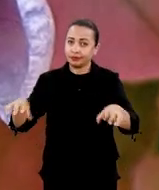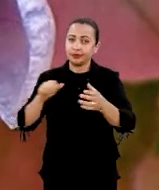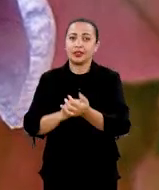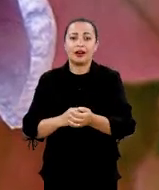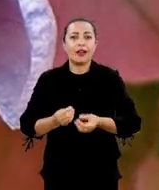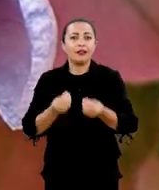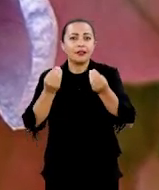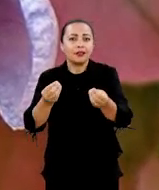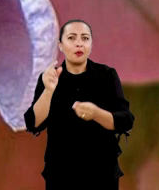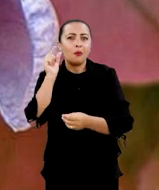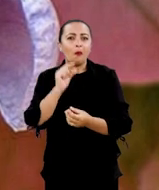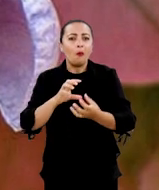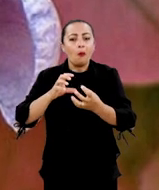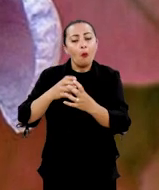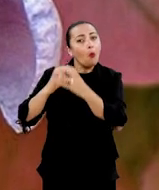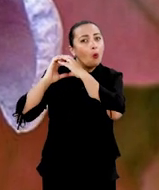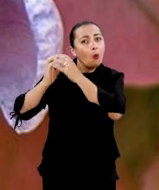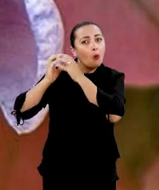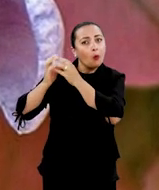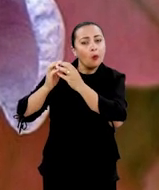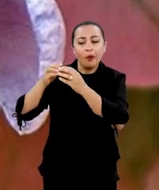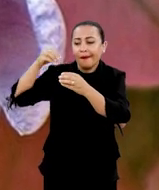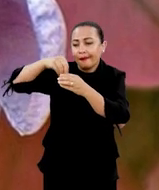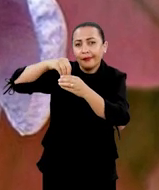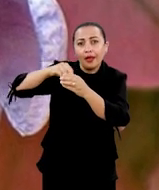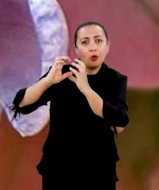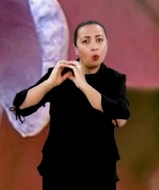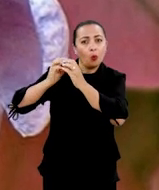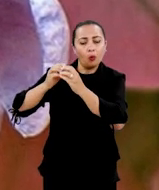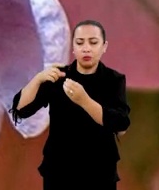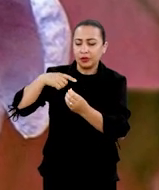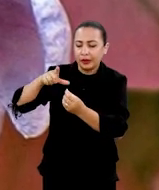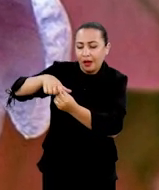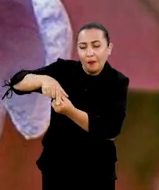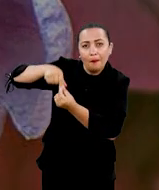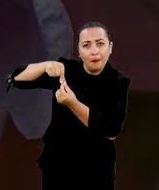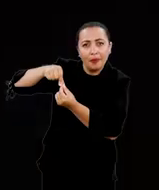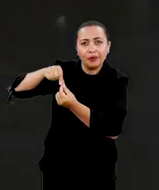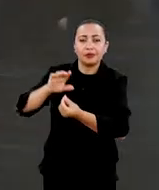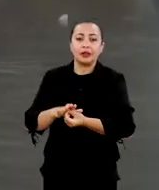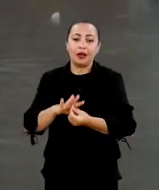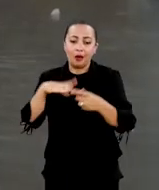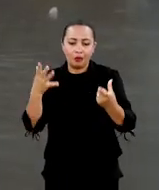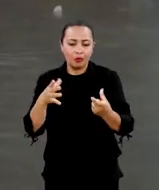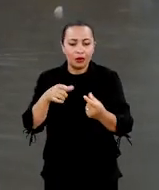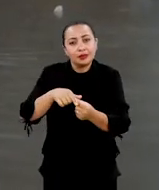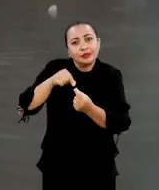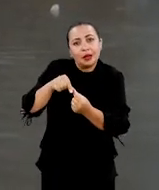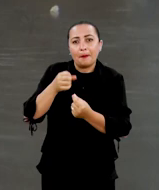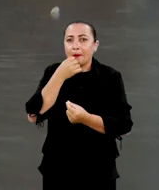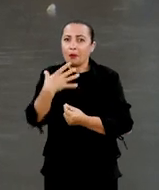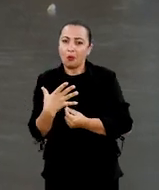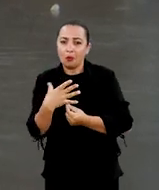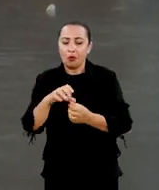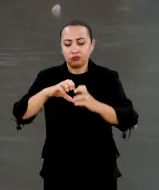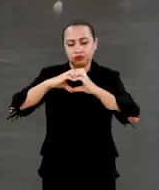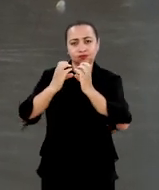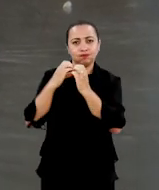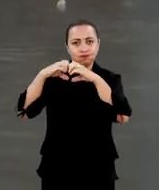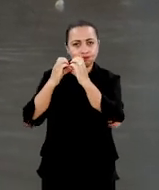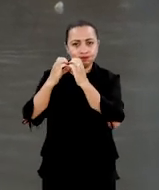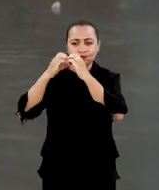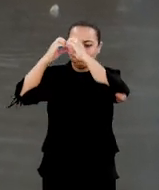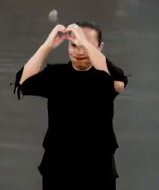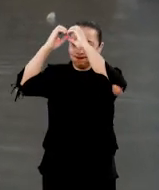que dá um coco e que dentro desse coco ou cabaça existe amêndoas. E quando ela está madura,